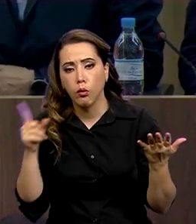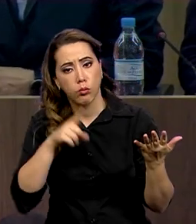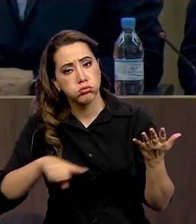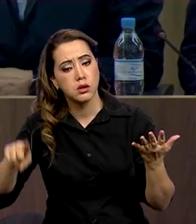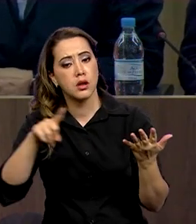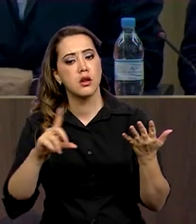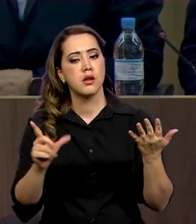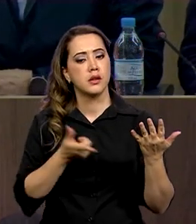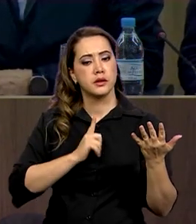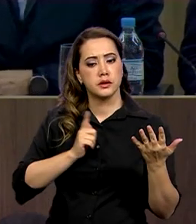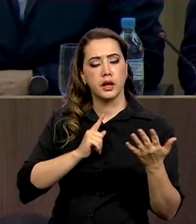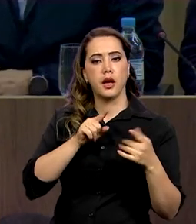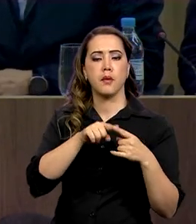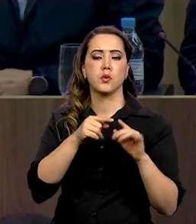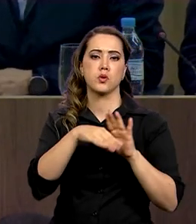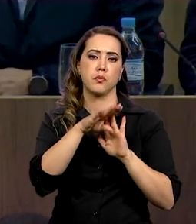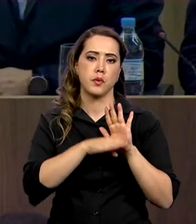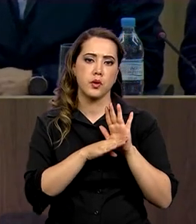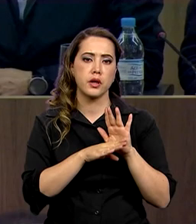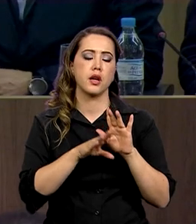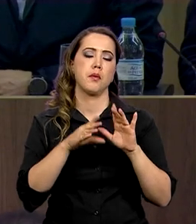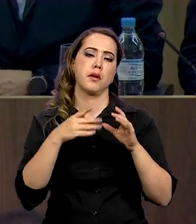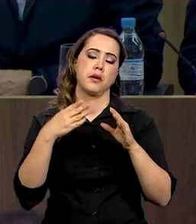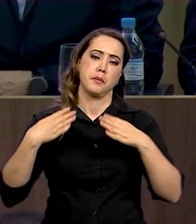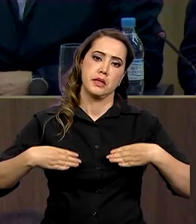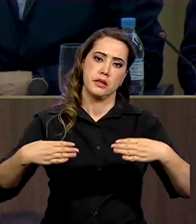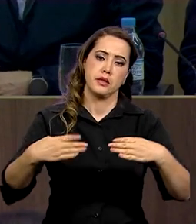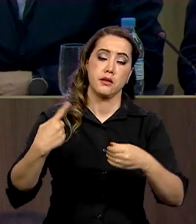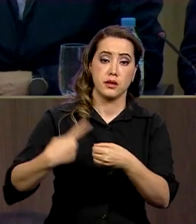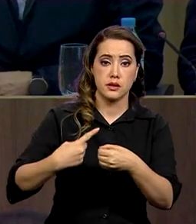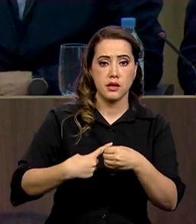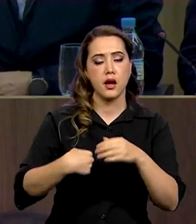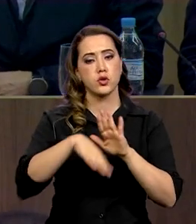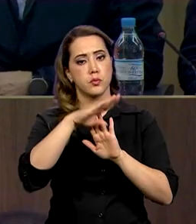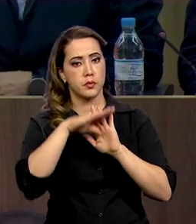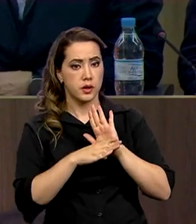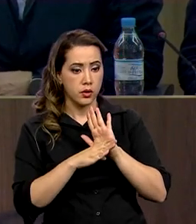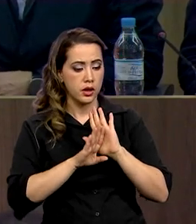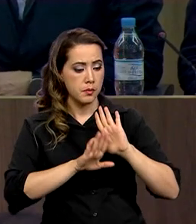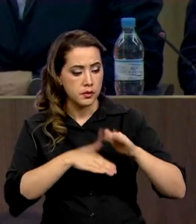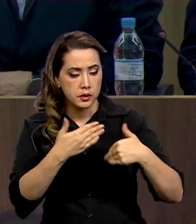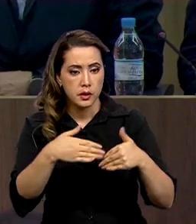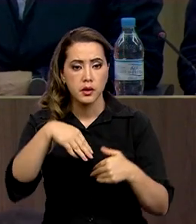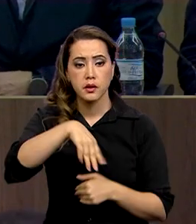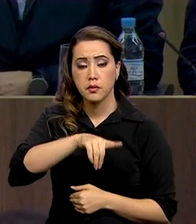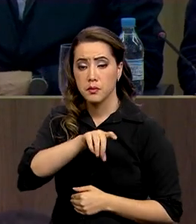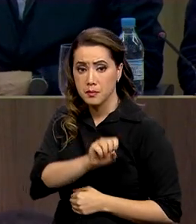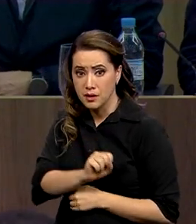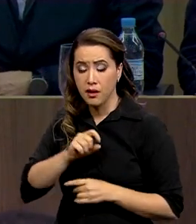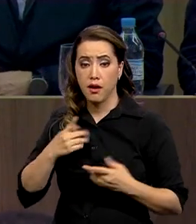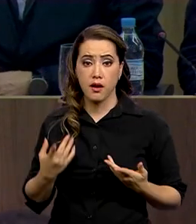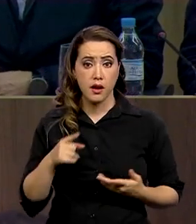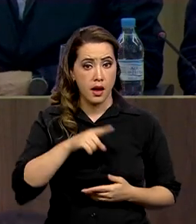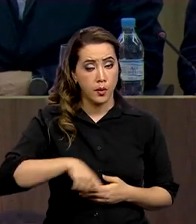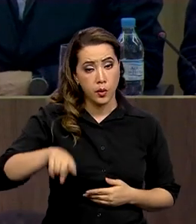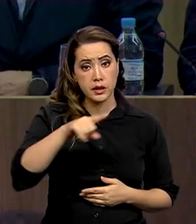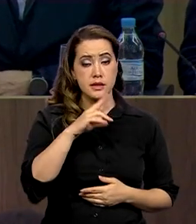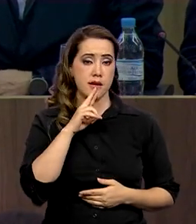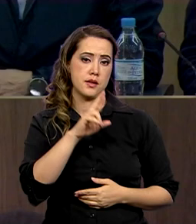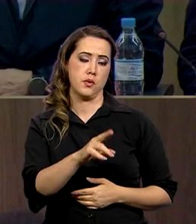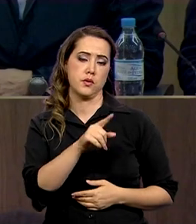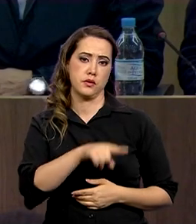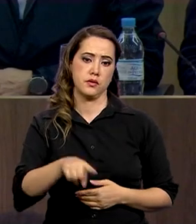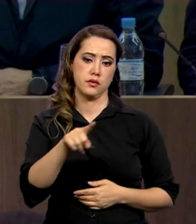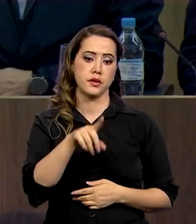Nós temos programas do Ministério da Cidade, nós temos programas do Ministério do Desenvolvimento Social. Agora, esse atendimento,